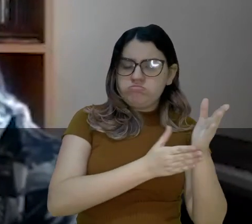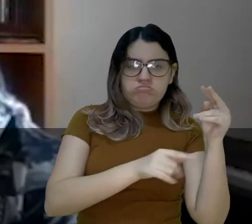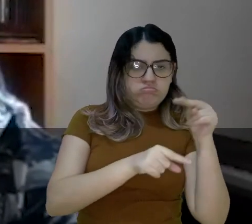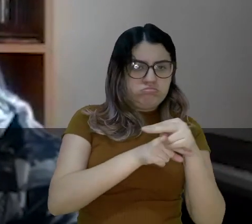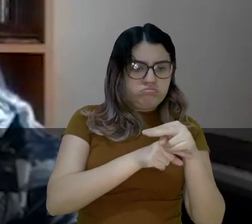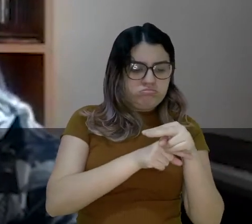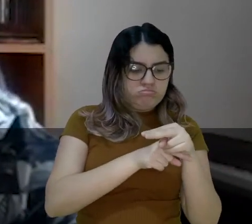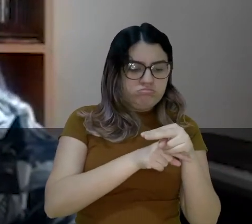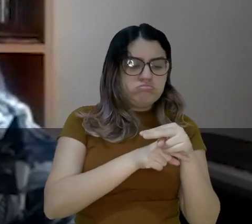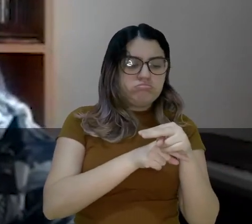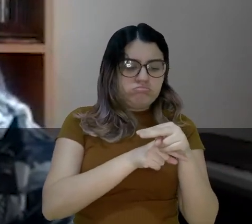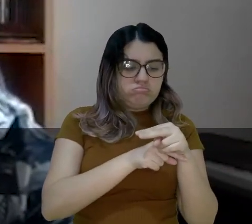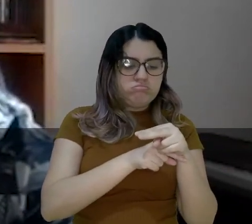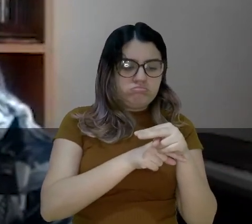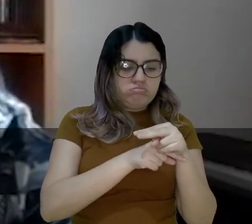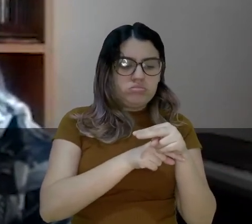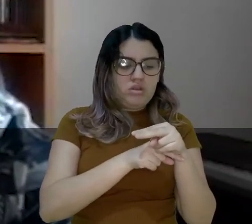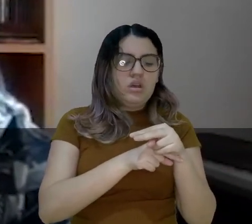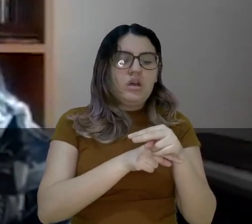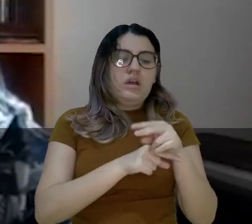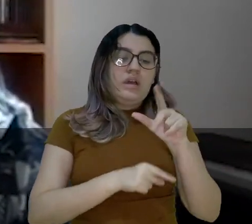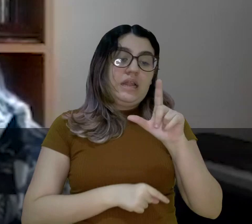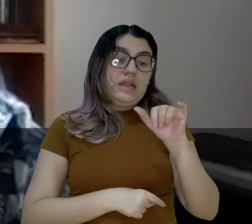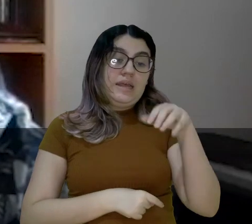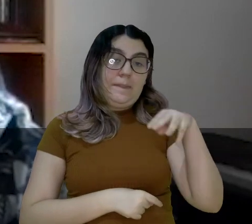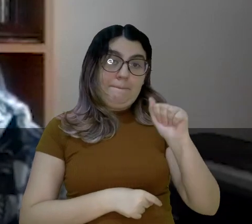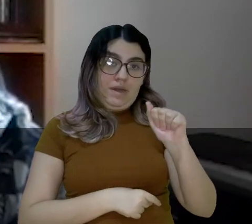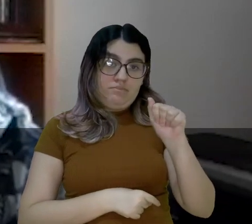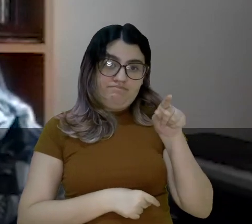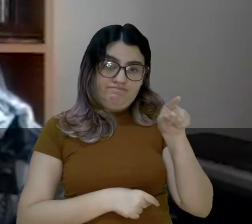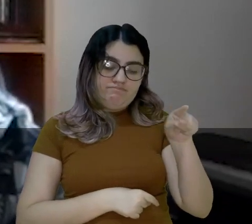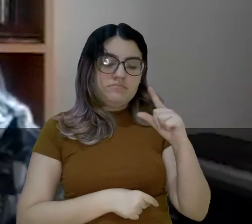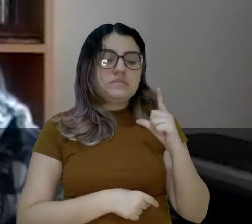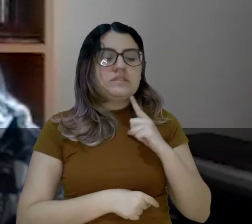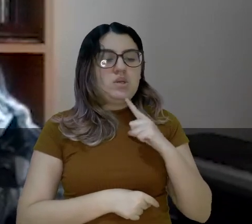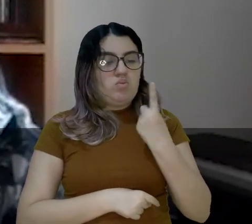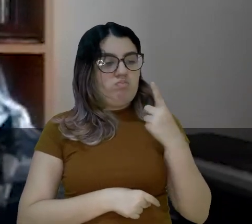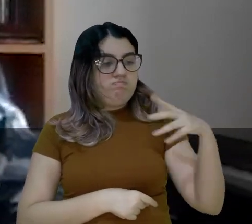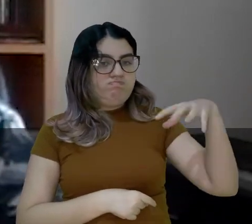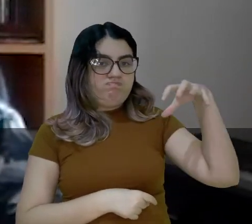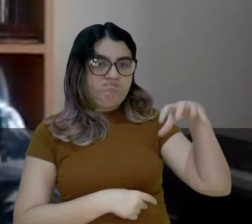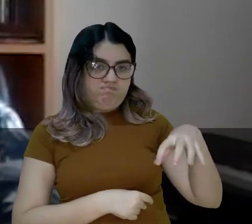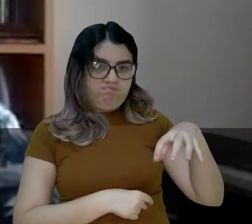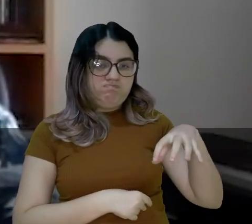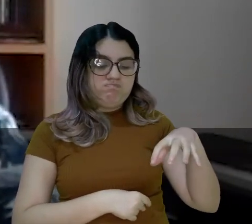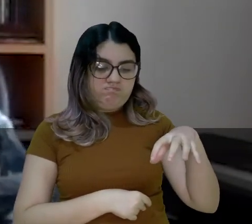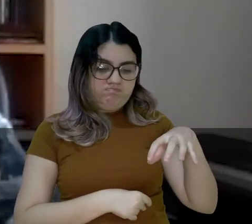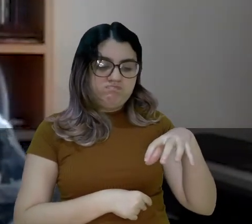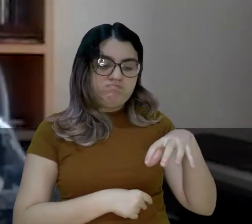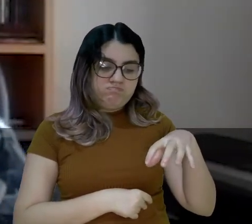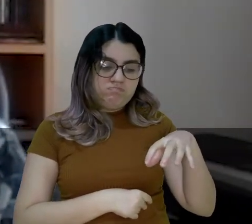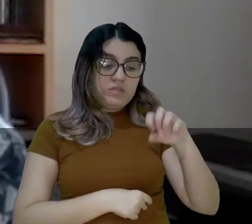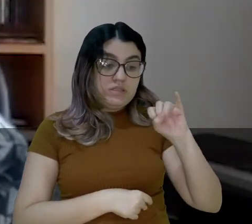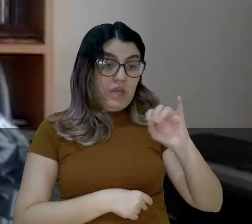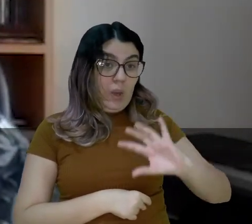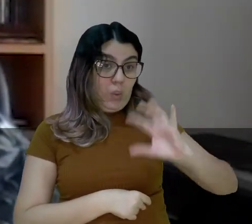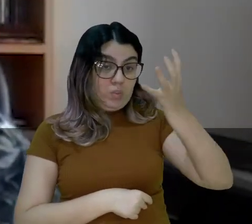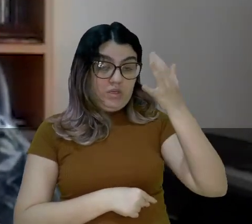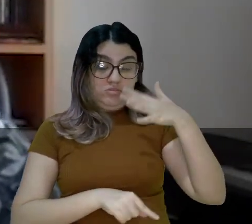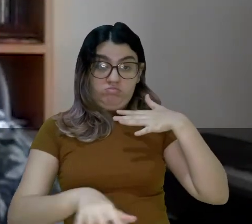constantemente e eu tenho isso em Lima. Em Lima, eu tenho uma estação aí que,